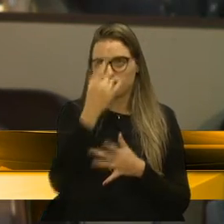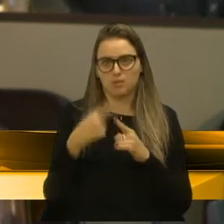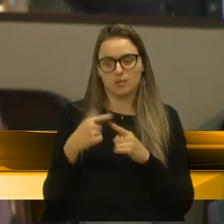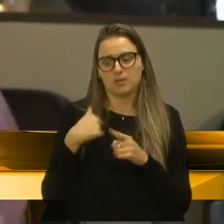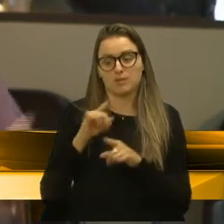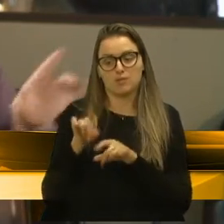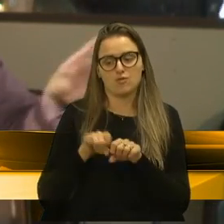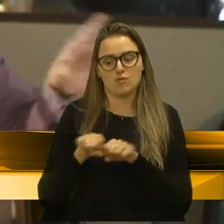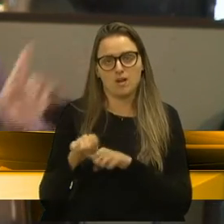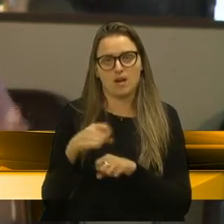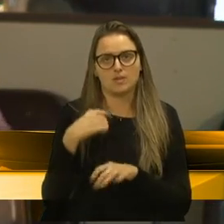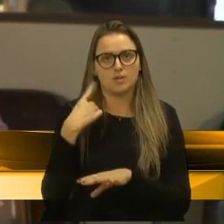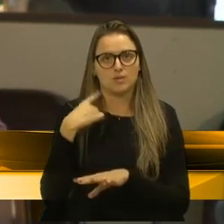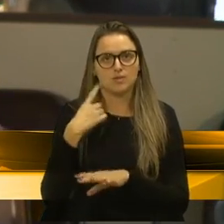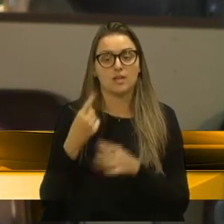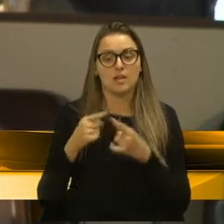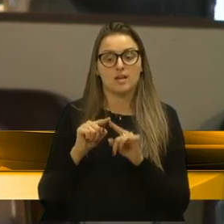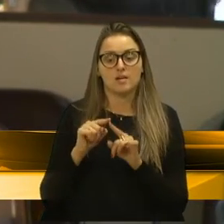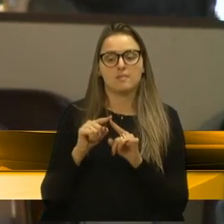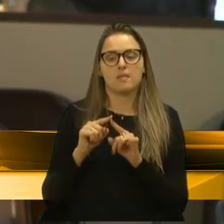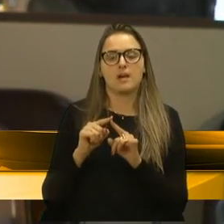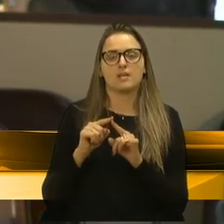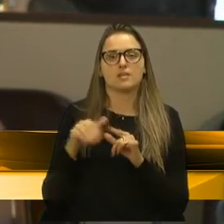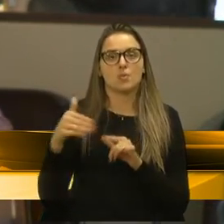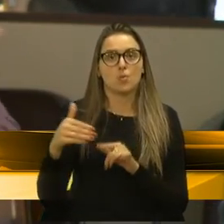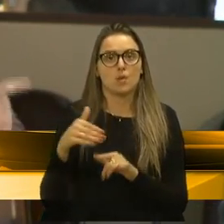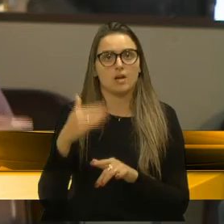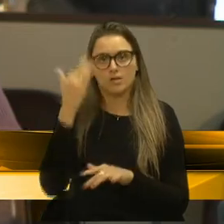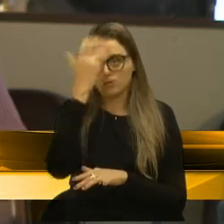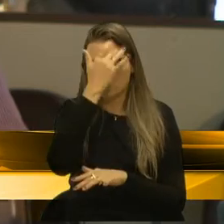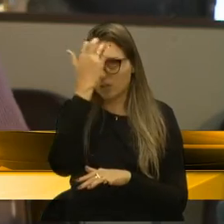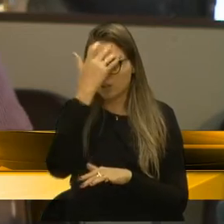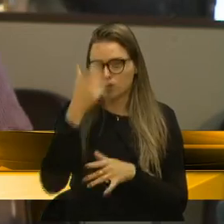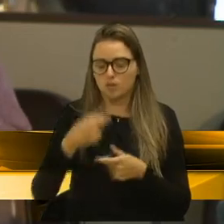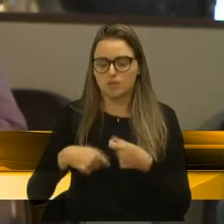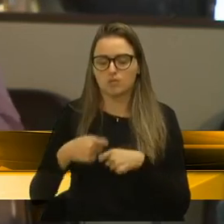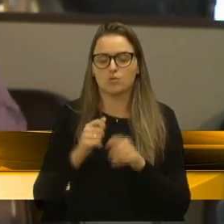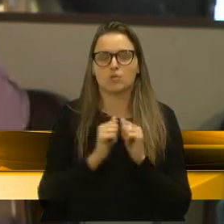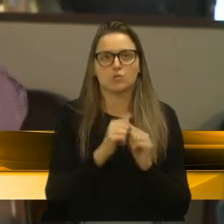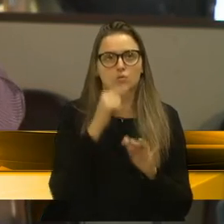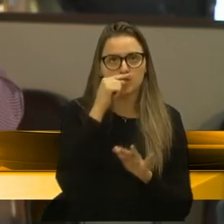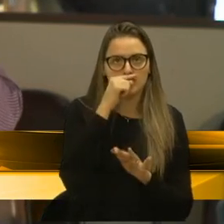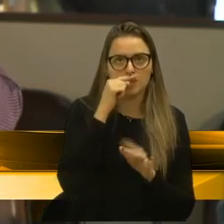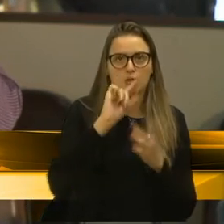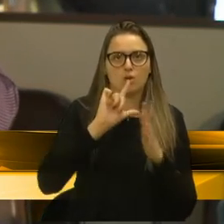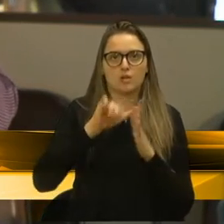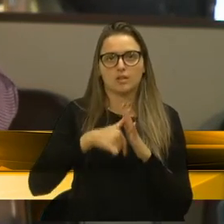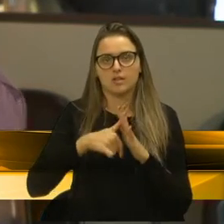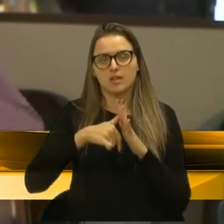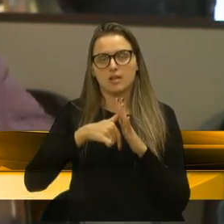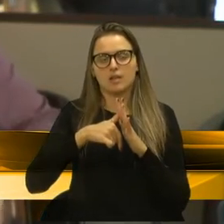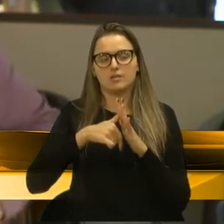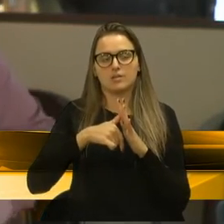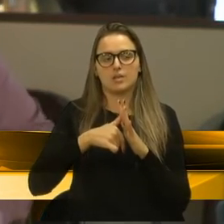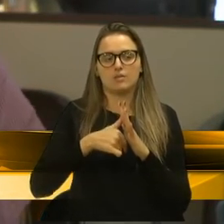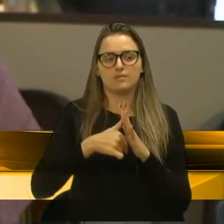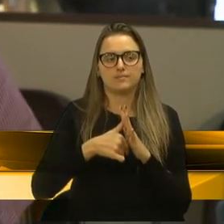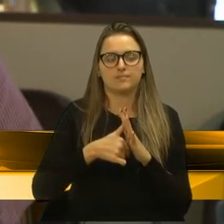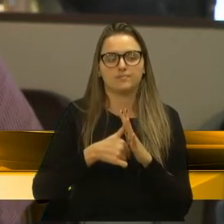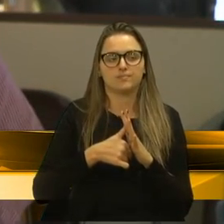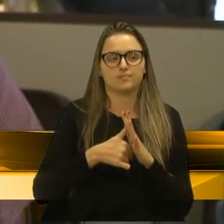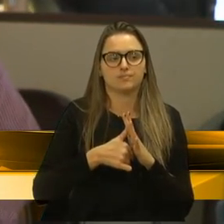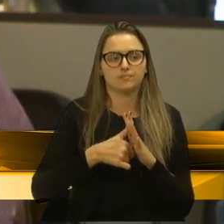Mas foi na gestão dele, através do governo Sartori, depois do prefeito Alceu, quando Alceu era vice,